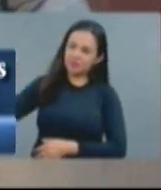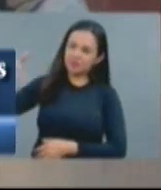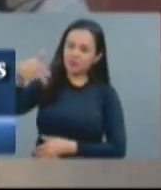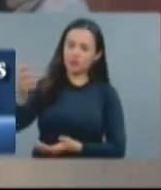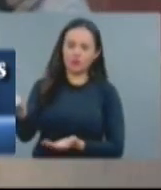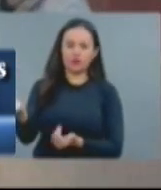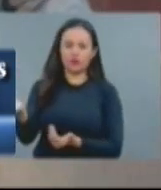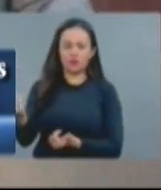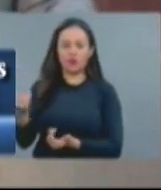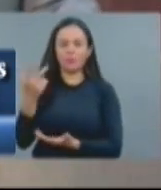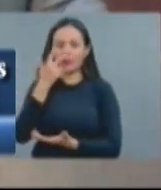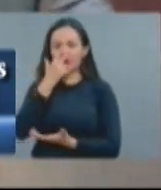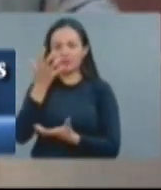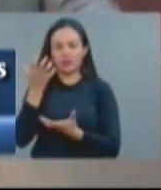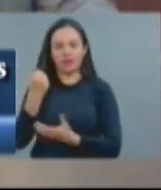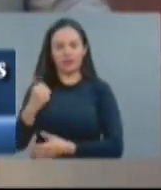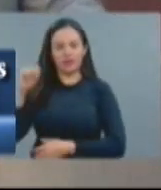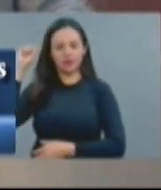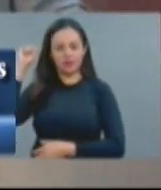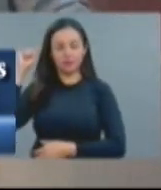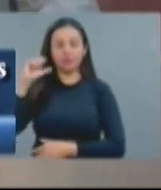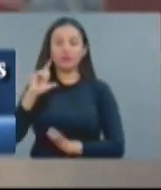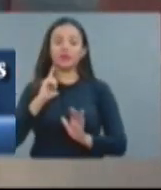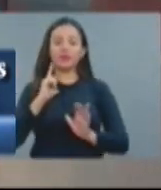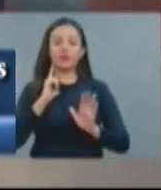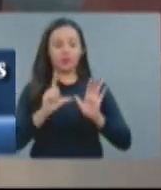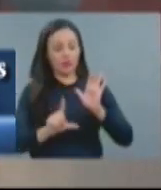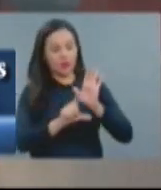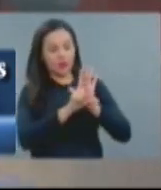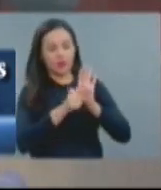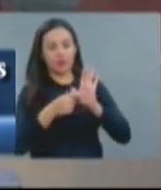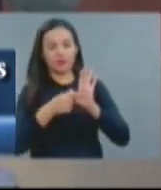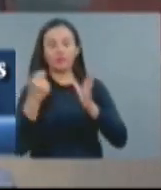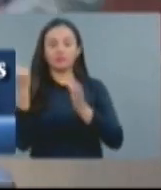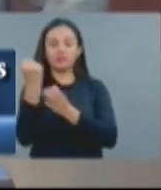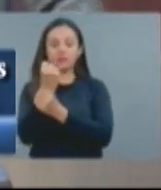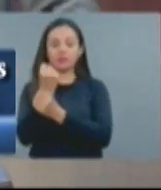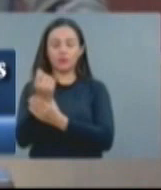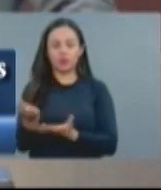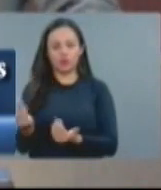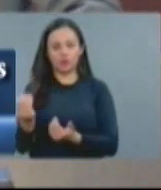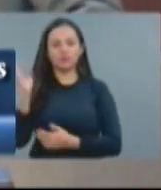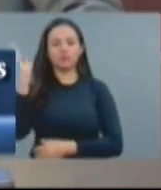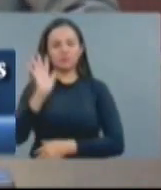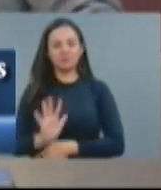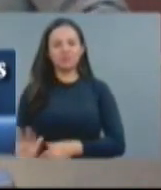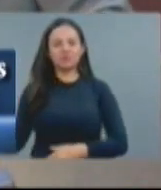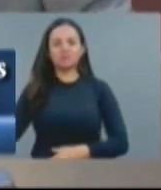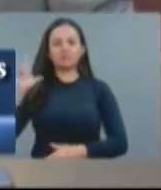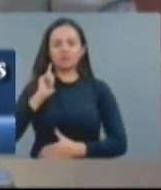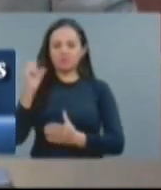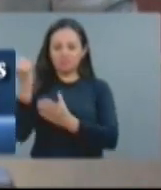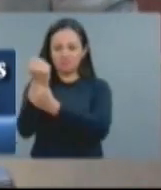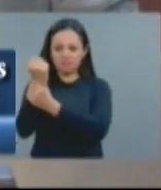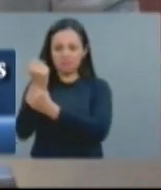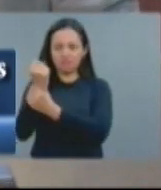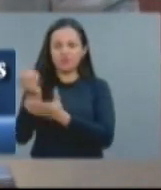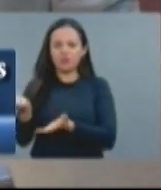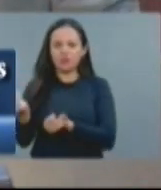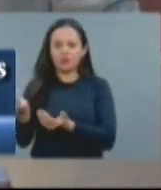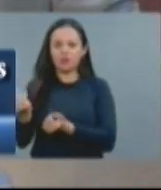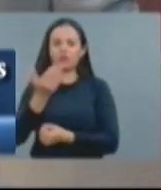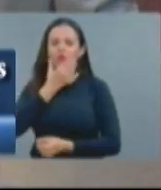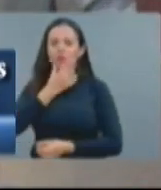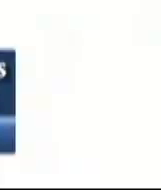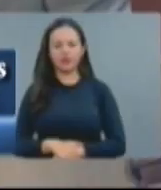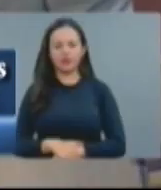Essa lei, deputado Sá, protege a juventude brasileira, protege essas meninas